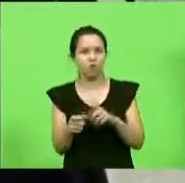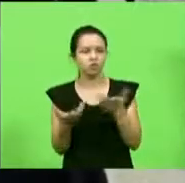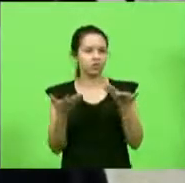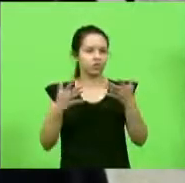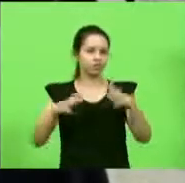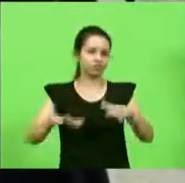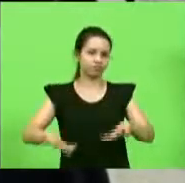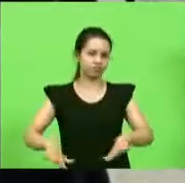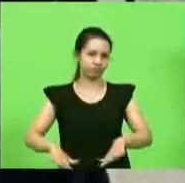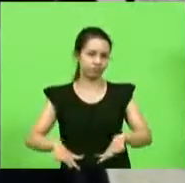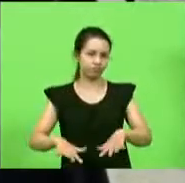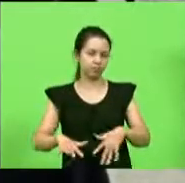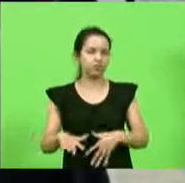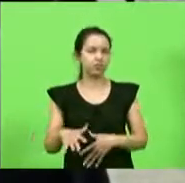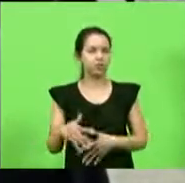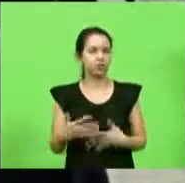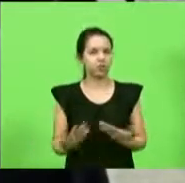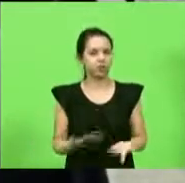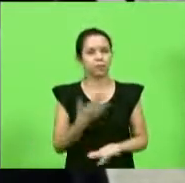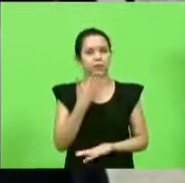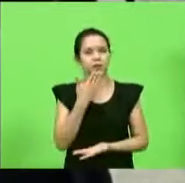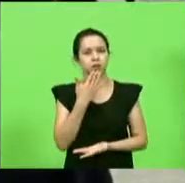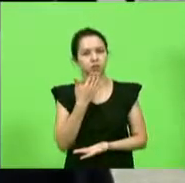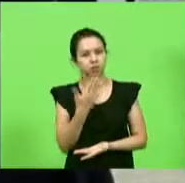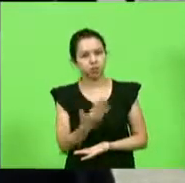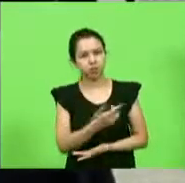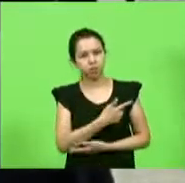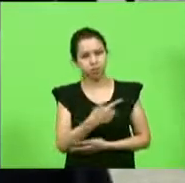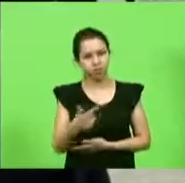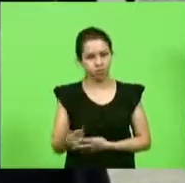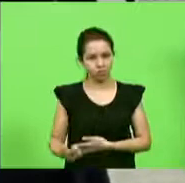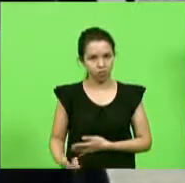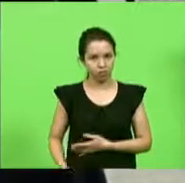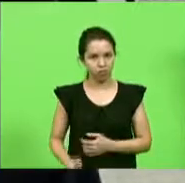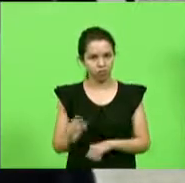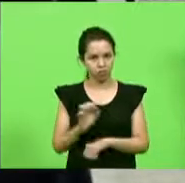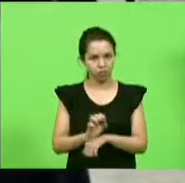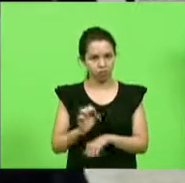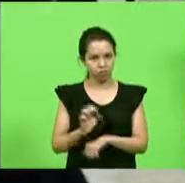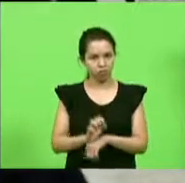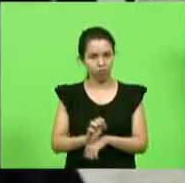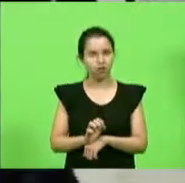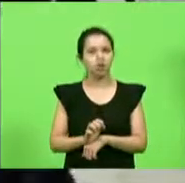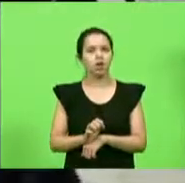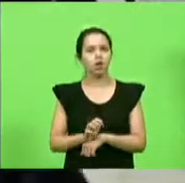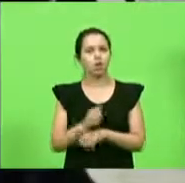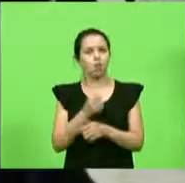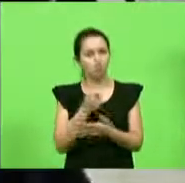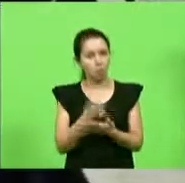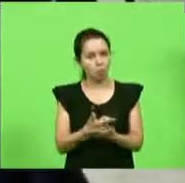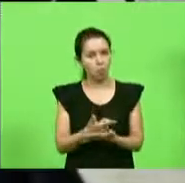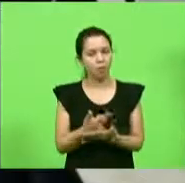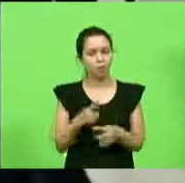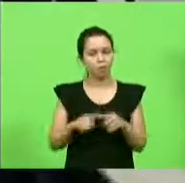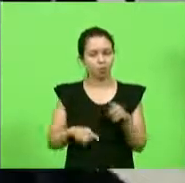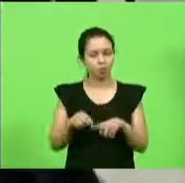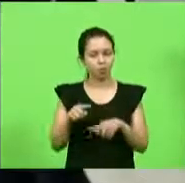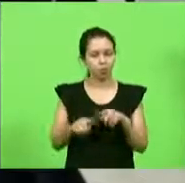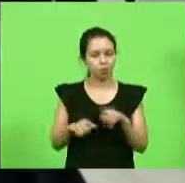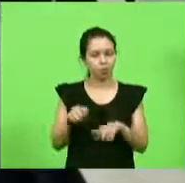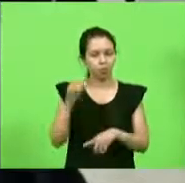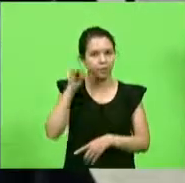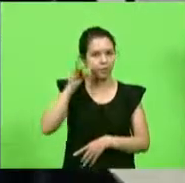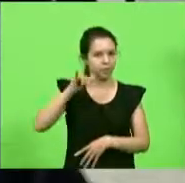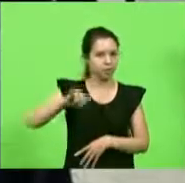né a todo esse setor para que apostem nesse produto biológico para a contenção da praga